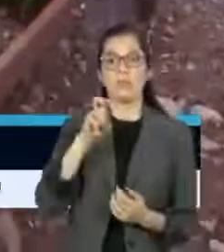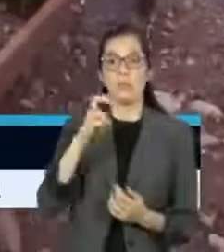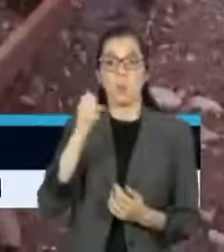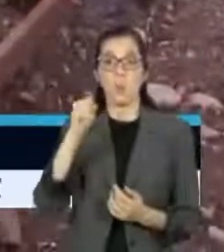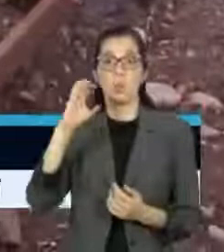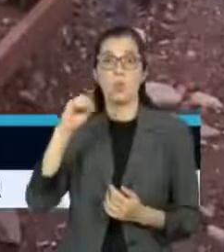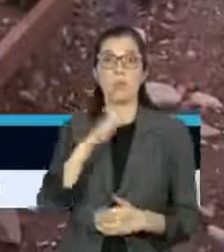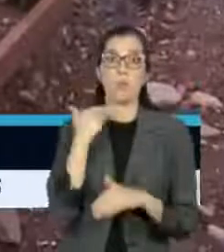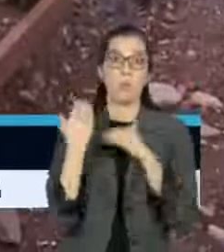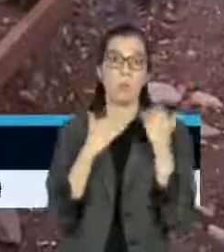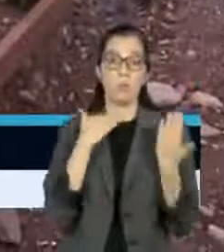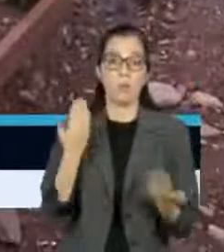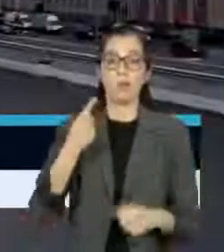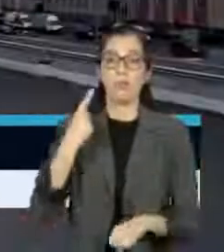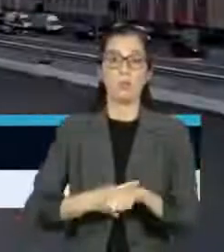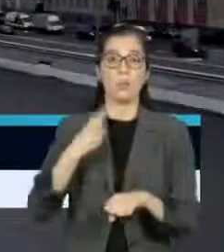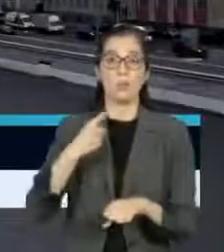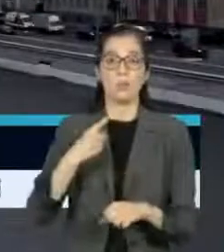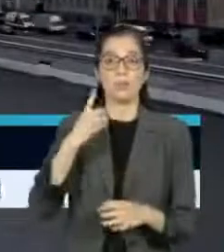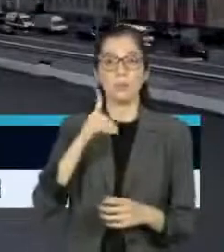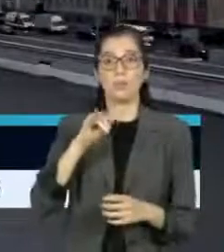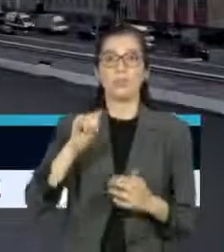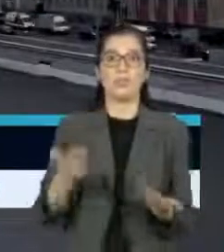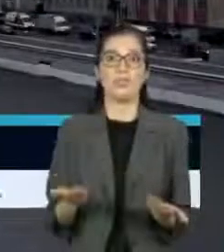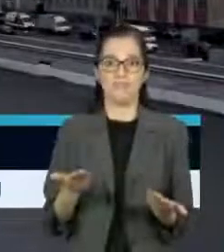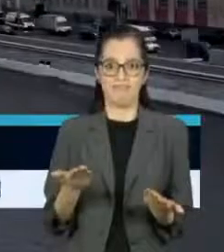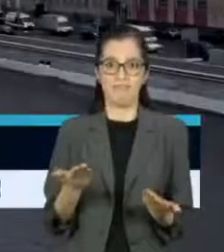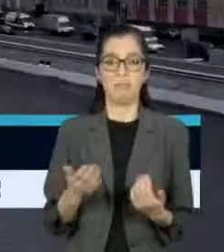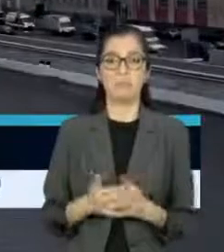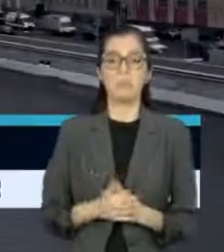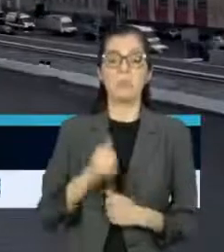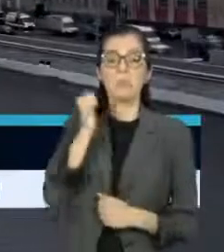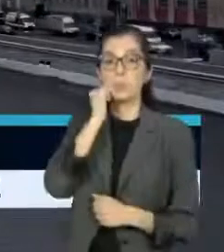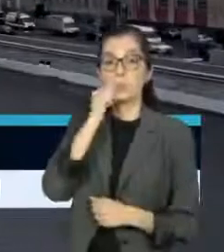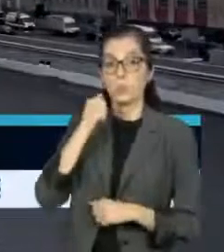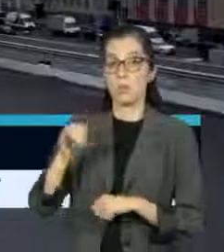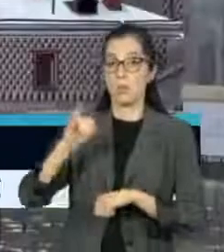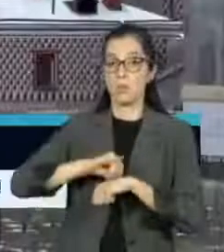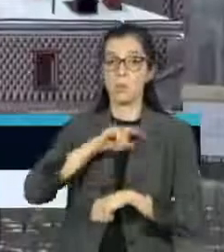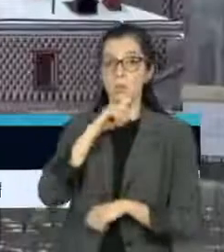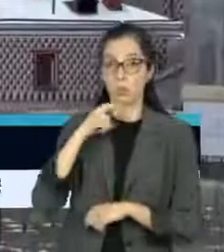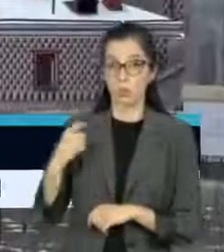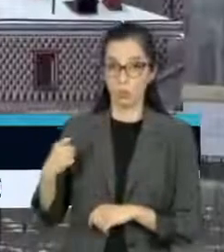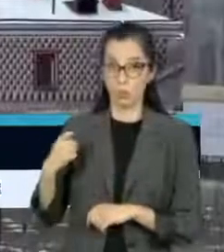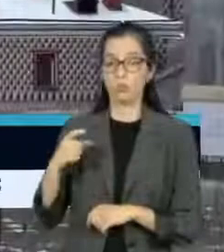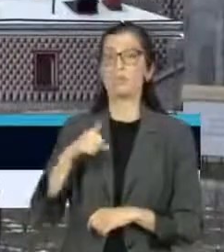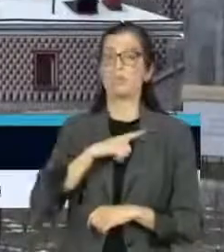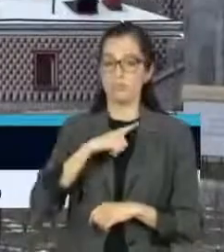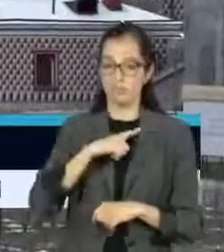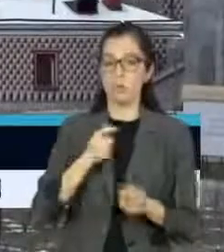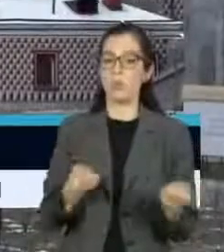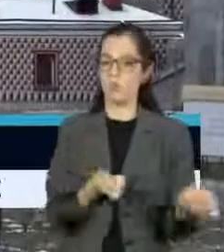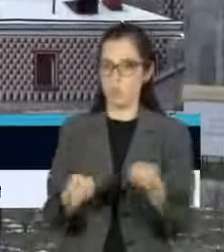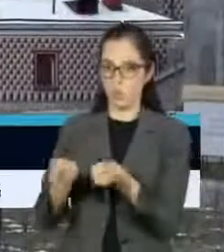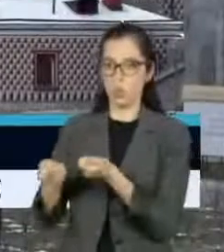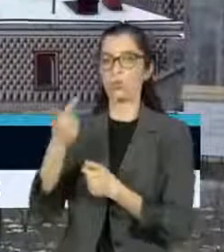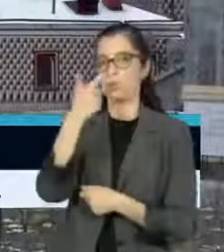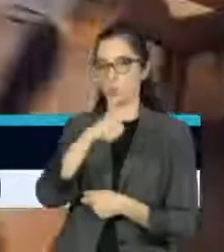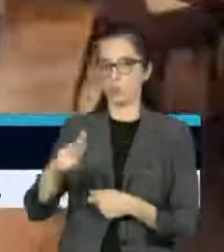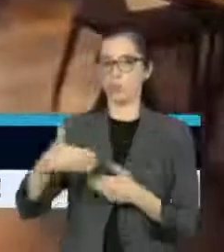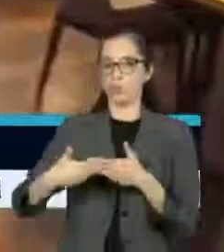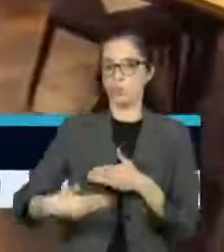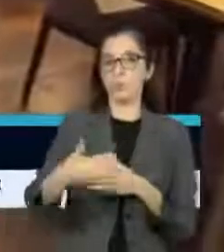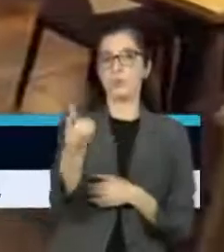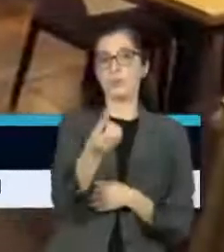número em um dia desde o mês de abril. Moscou, capital da Rússia, vai ter novas restrições a partir da próxima sexta